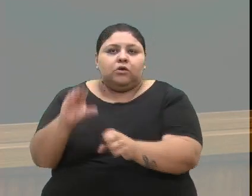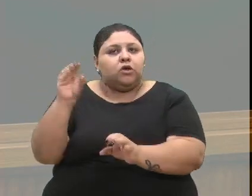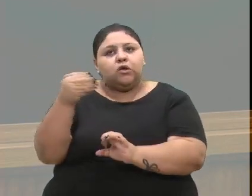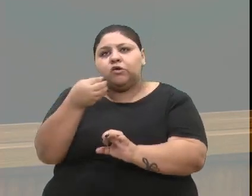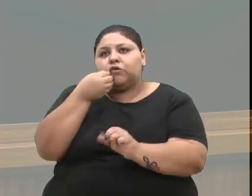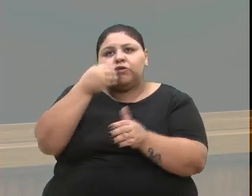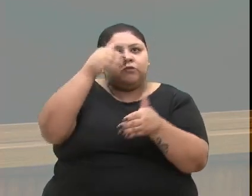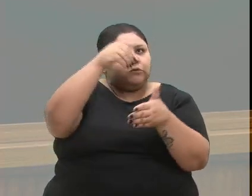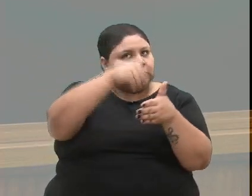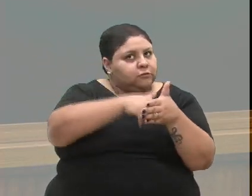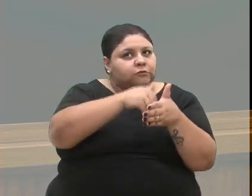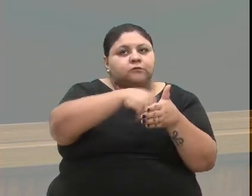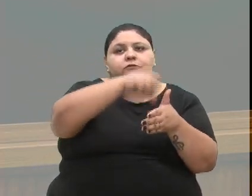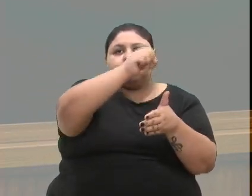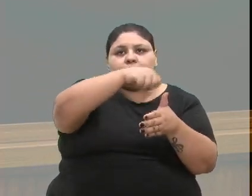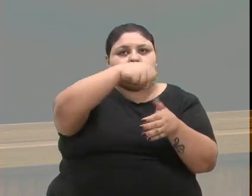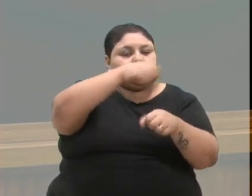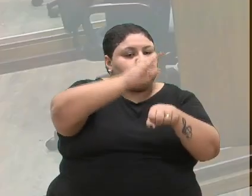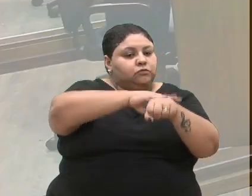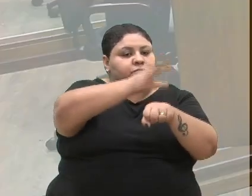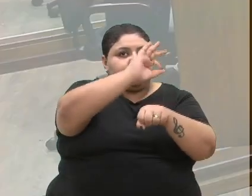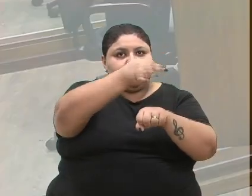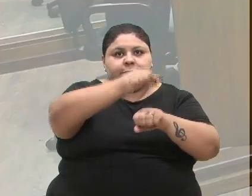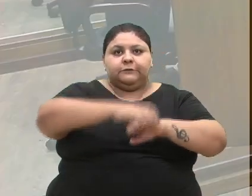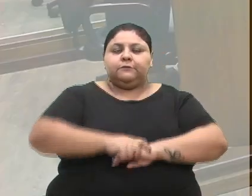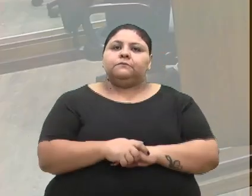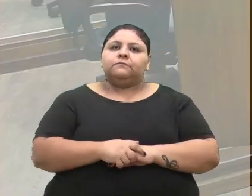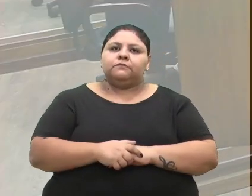favorável no momento oportuno. Obrigado.